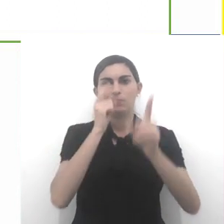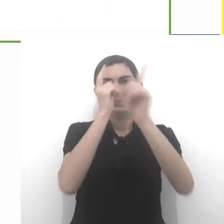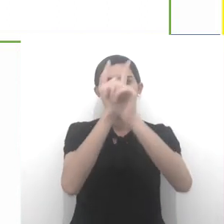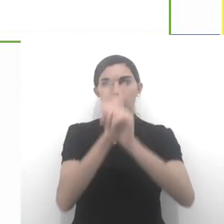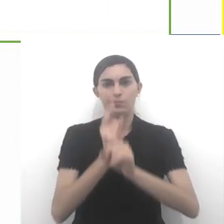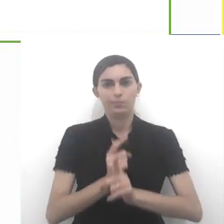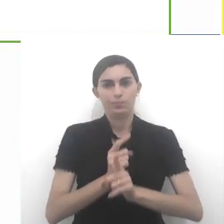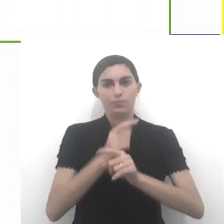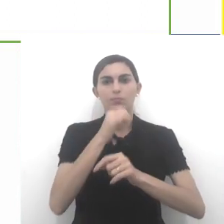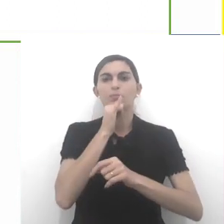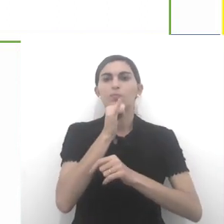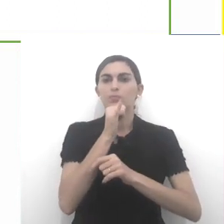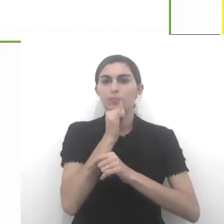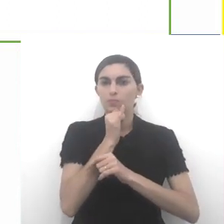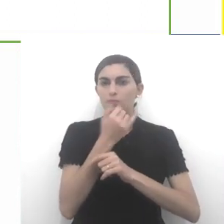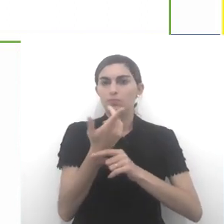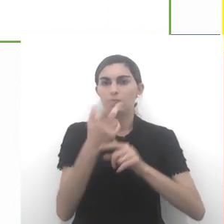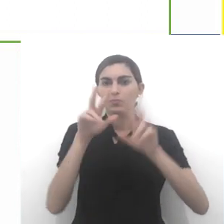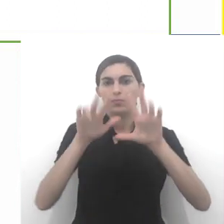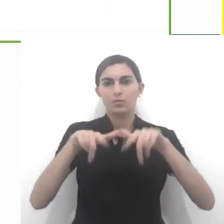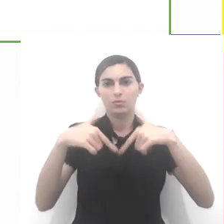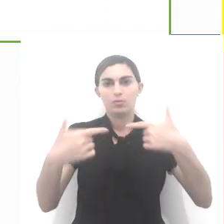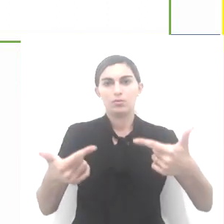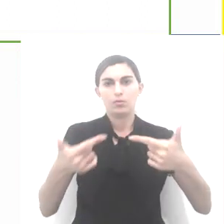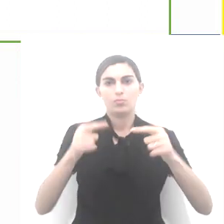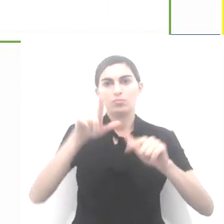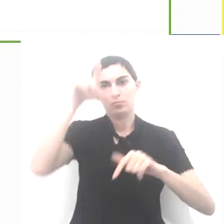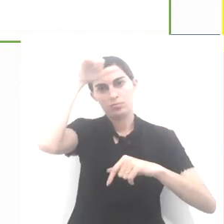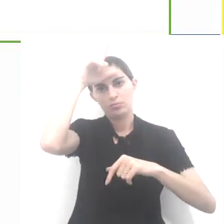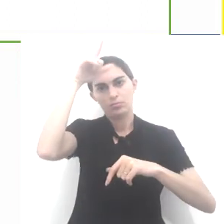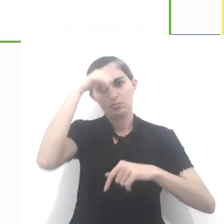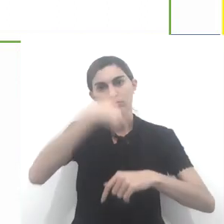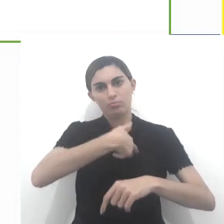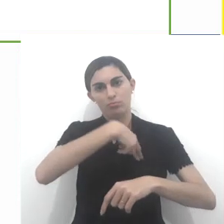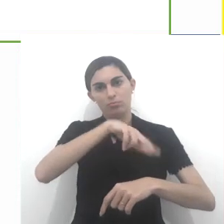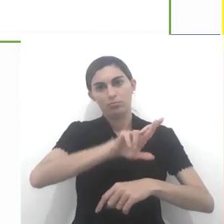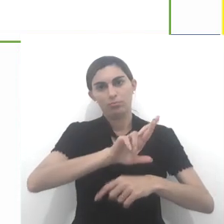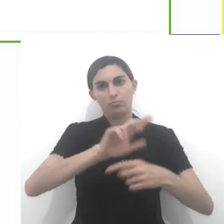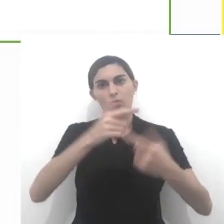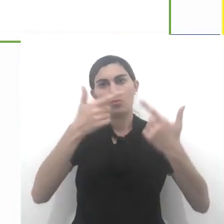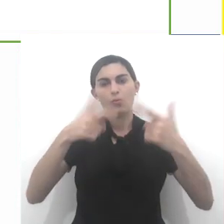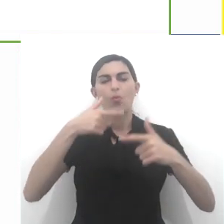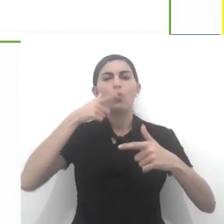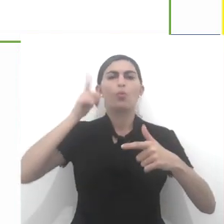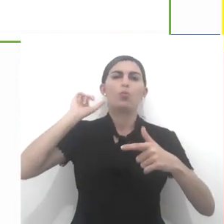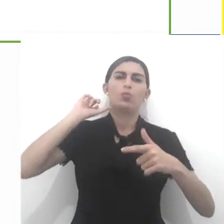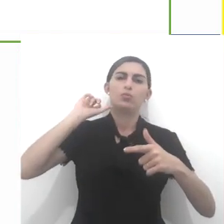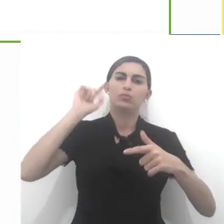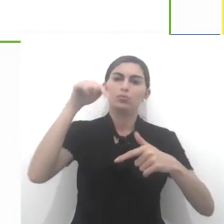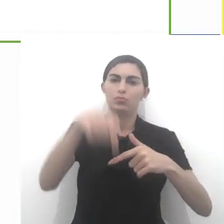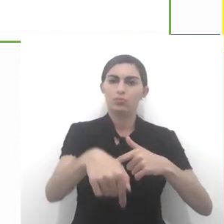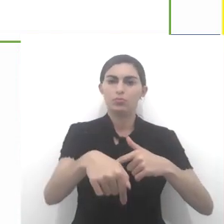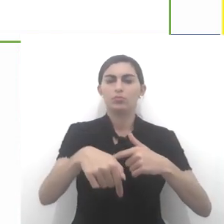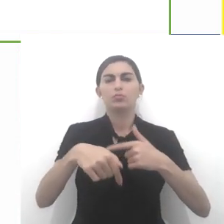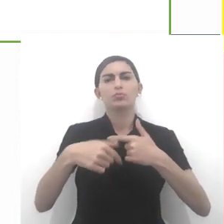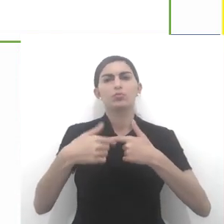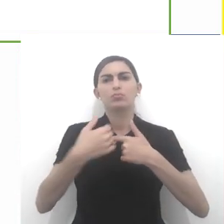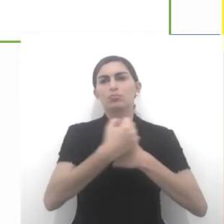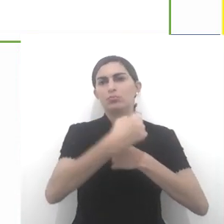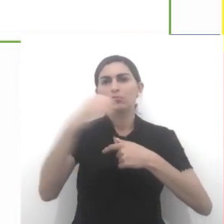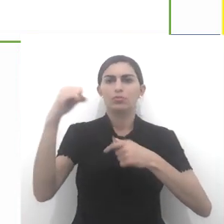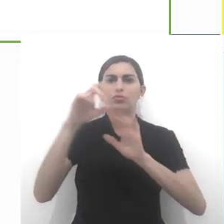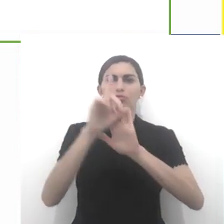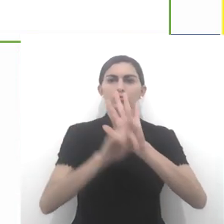identificar exemplos de ações de lideranças religiosas de ontem e de hoje, na